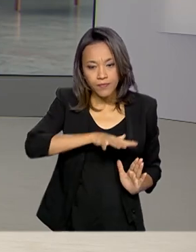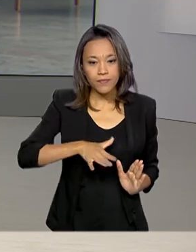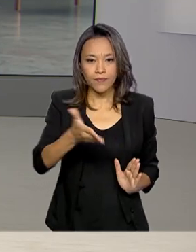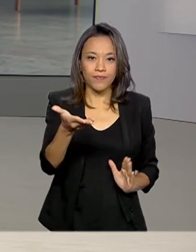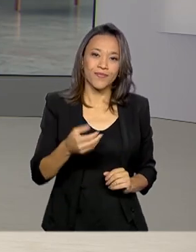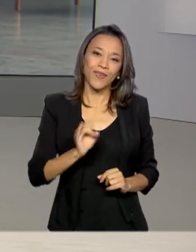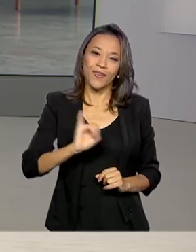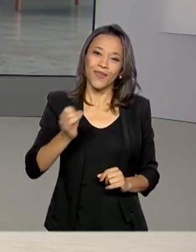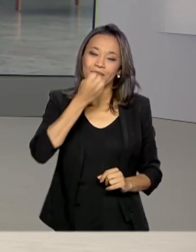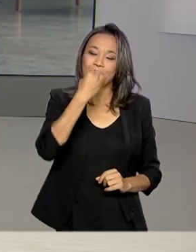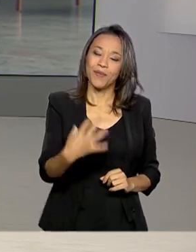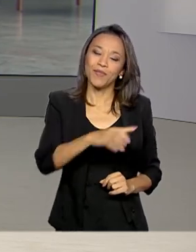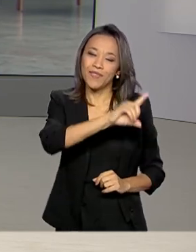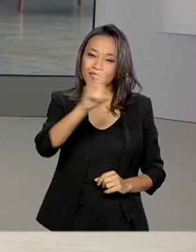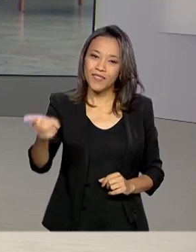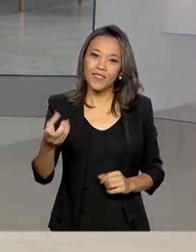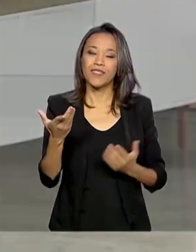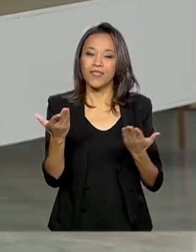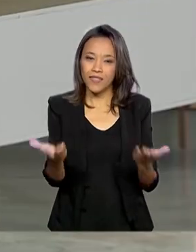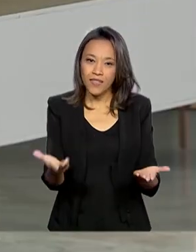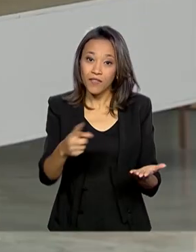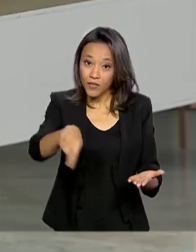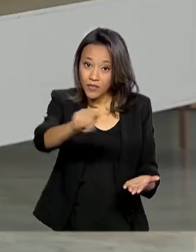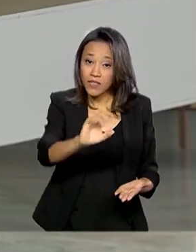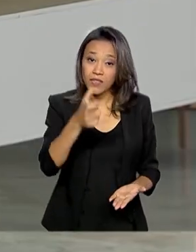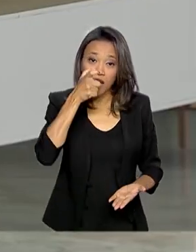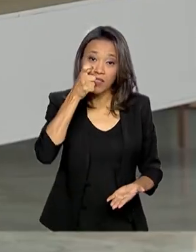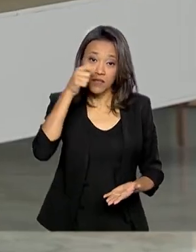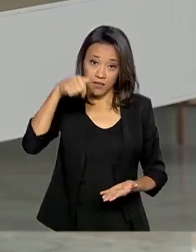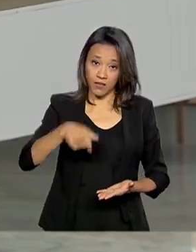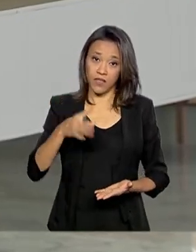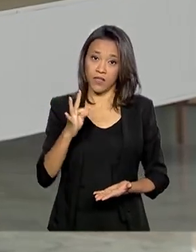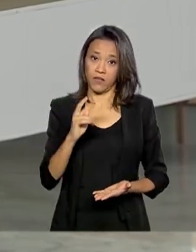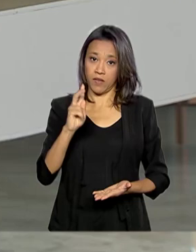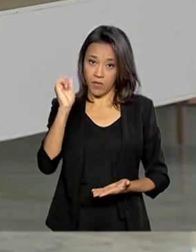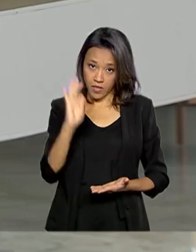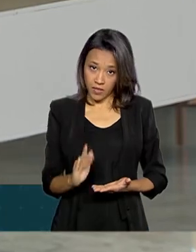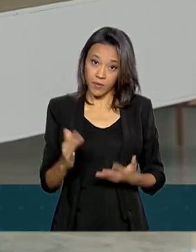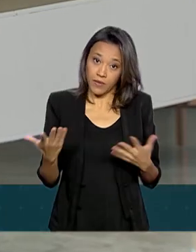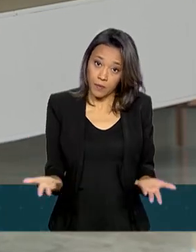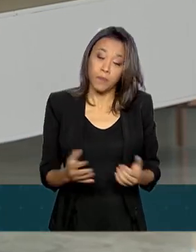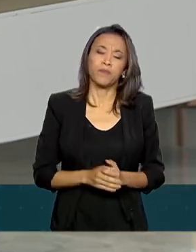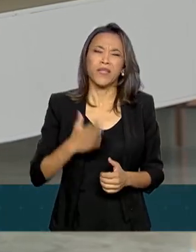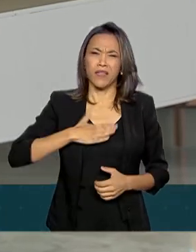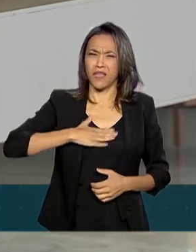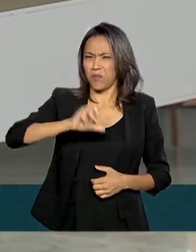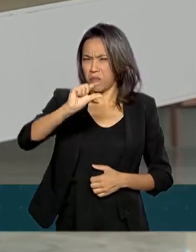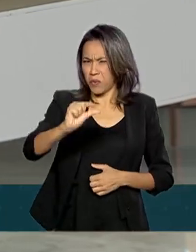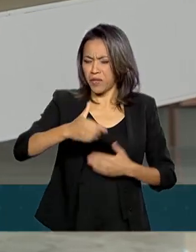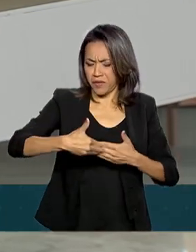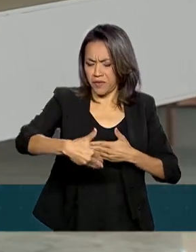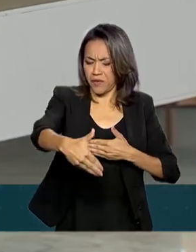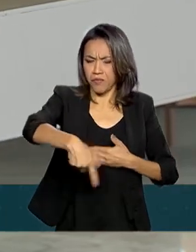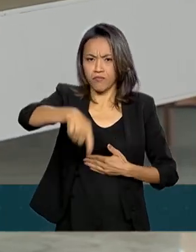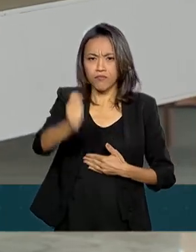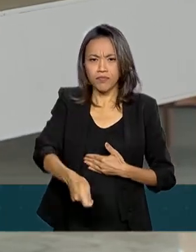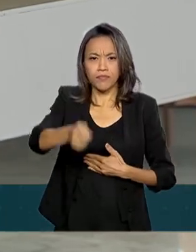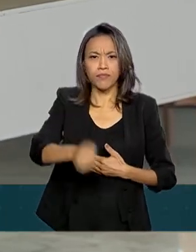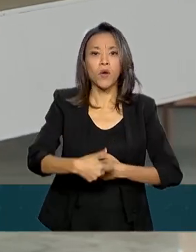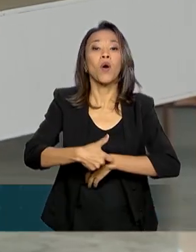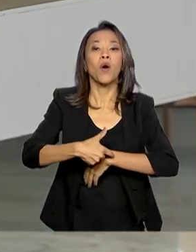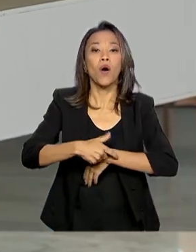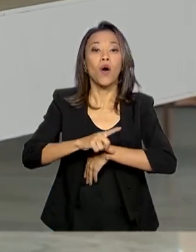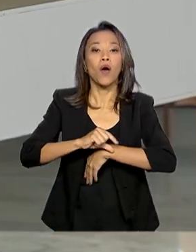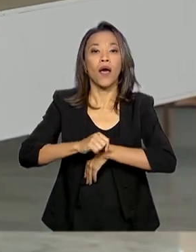Oi, Renata, bom dia pra você, bom dia pra você que acompanha a TV Brasil. É isso mesmo, e o leilão é daqui a pouquinho, às 10 horas, na Bolsa de